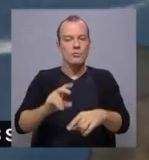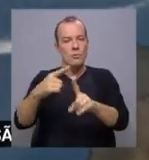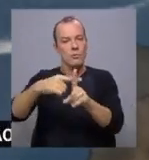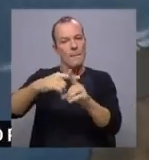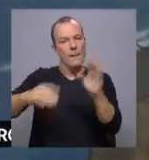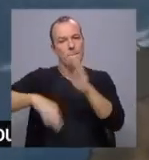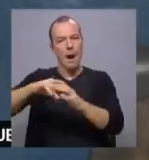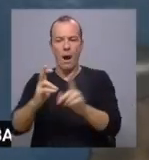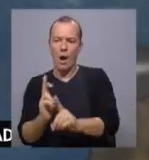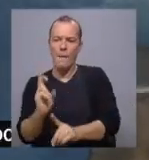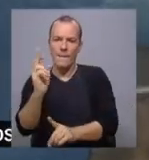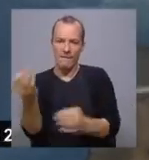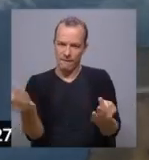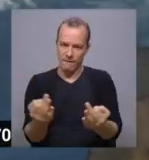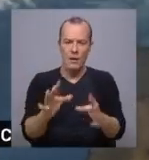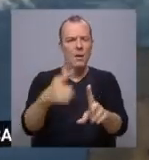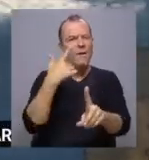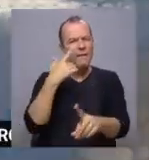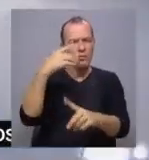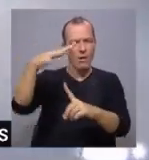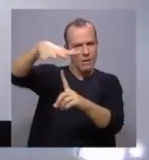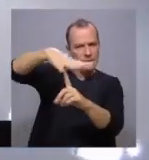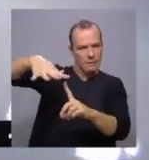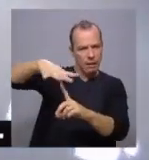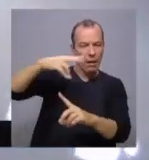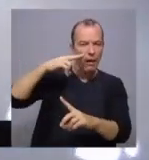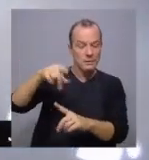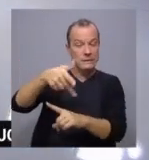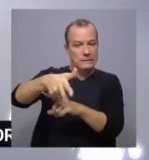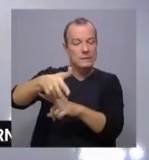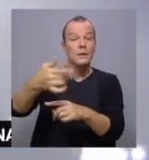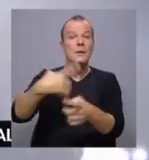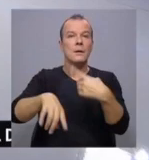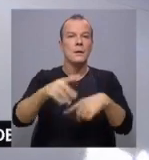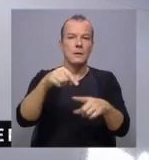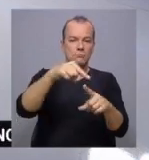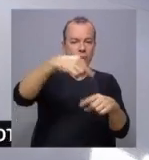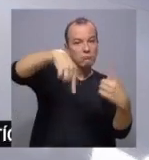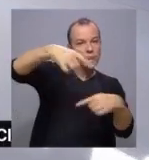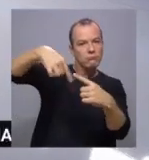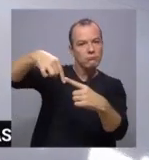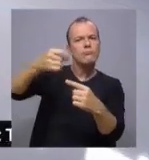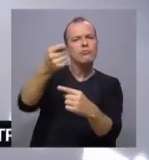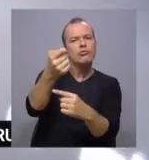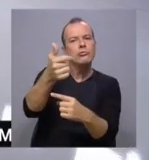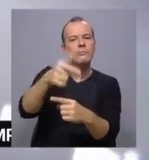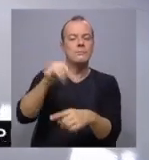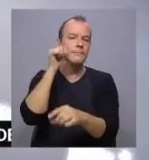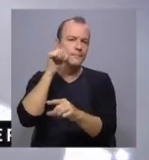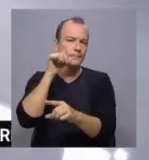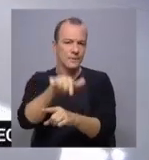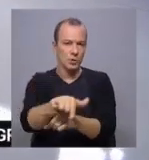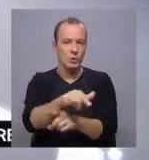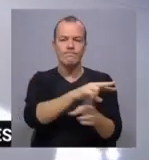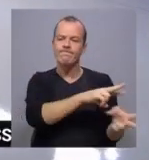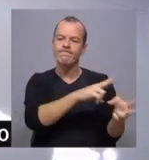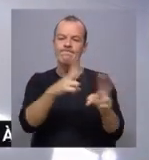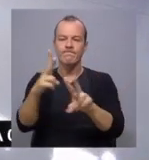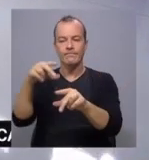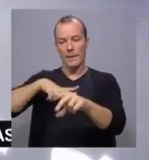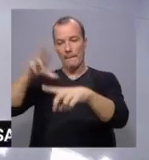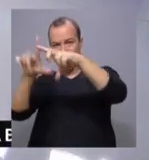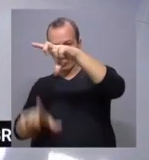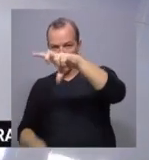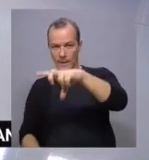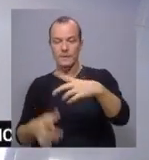máxima já para o dia 2. Mas vamos então ver as imagens do satélite. Temos um anticiclónico localizado a leste dos Açores, se vai estendendo em Cristo até ao continente.